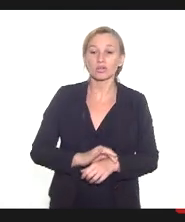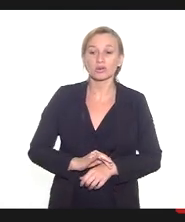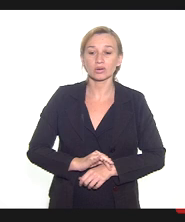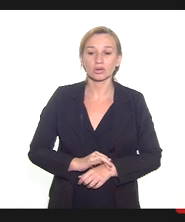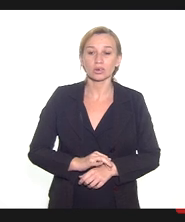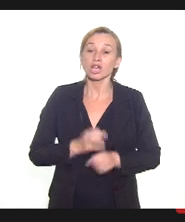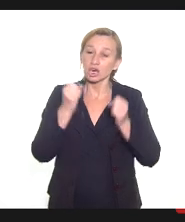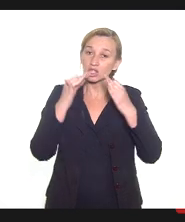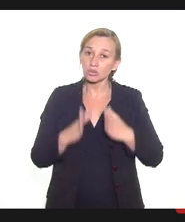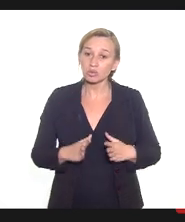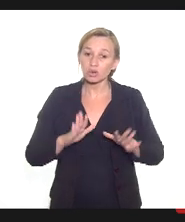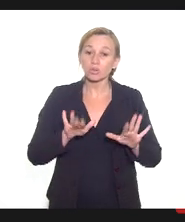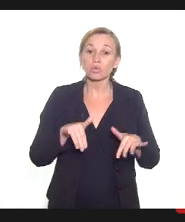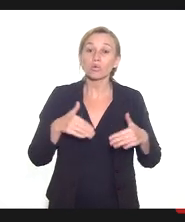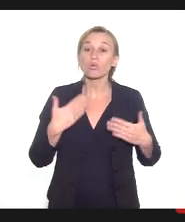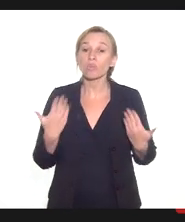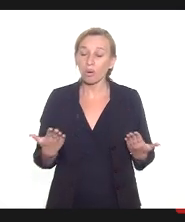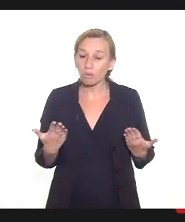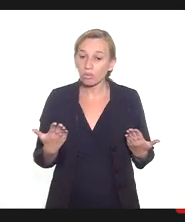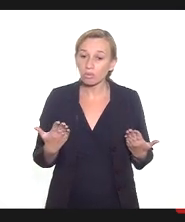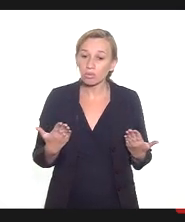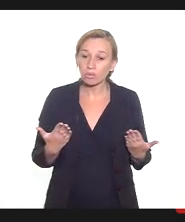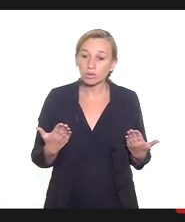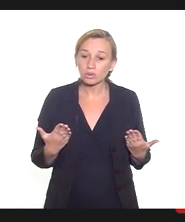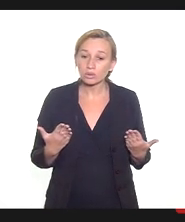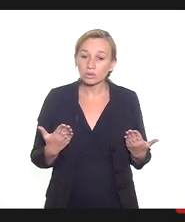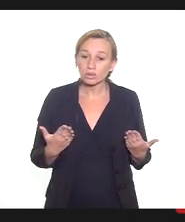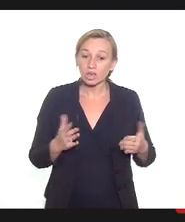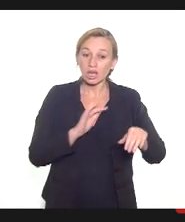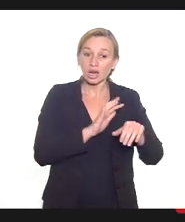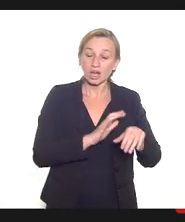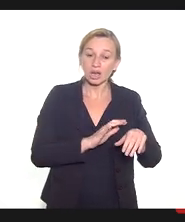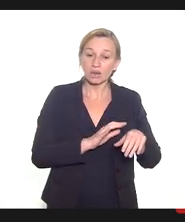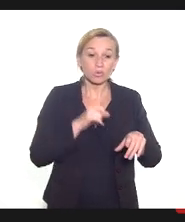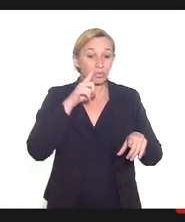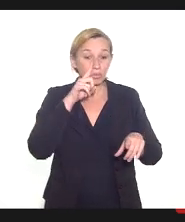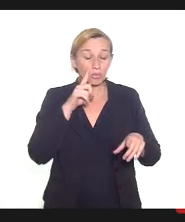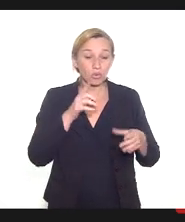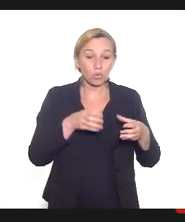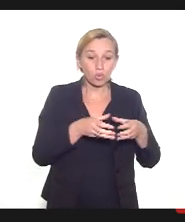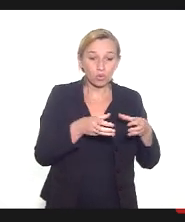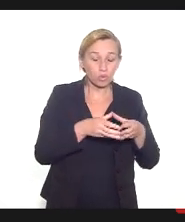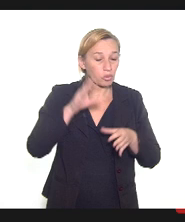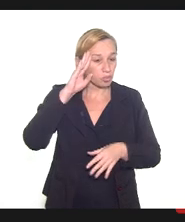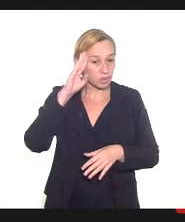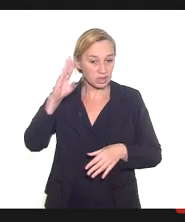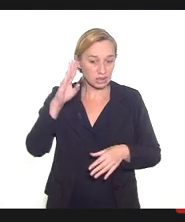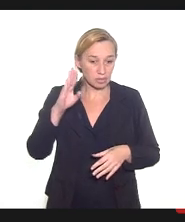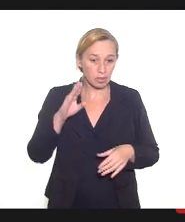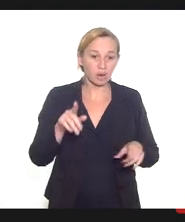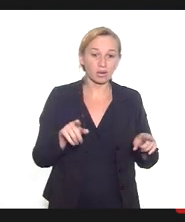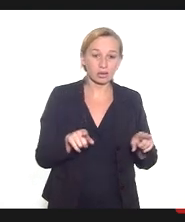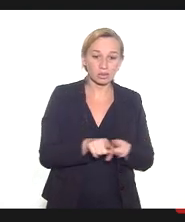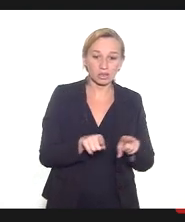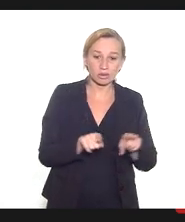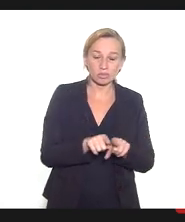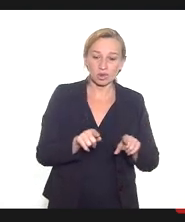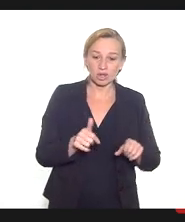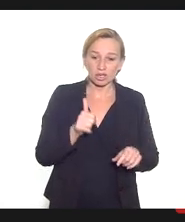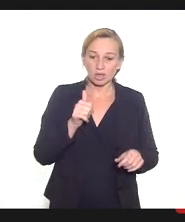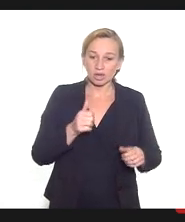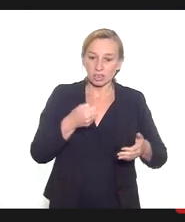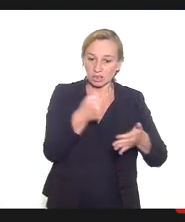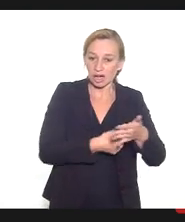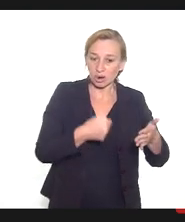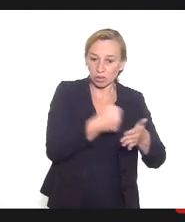explicando quais seriam as comorbidades elencadas. Porém, diante da pressão do movimento feminista e da